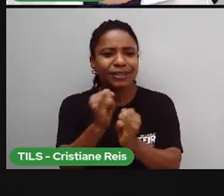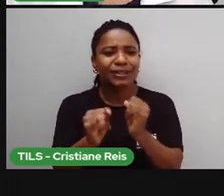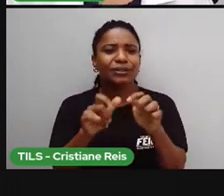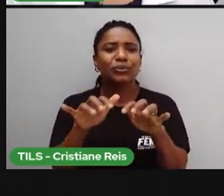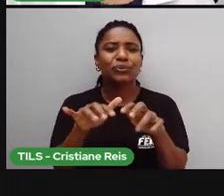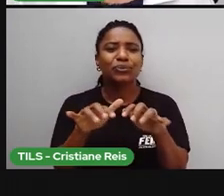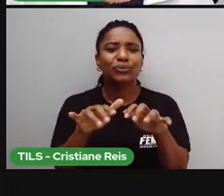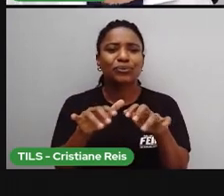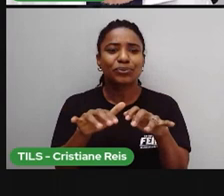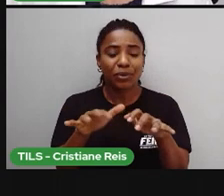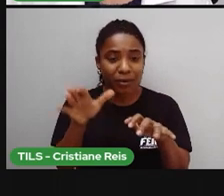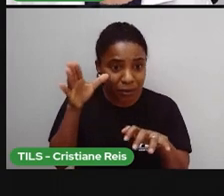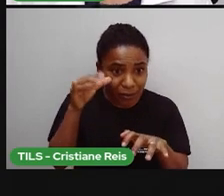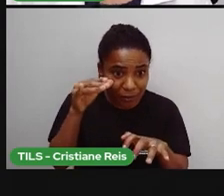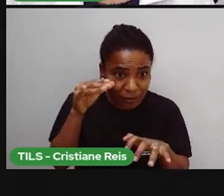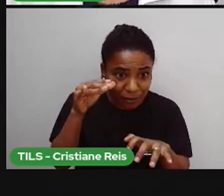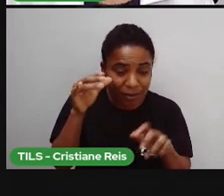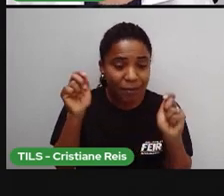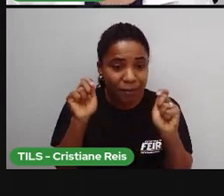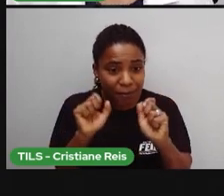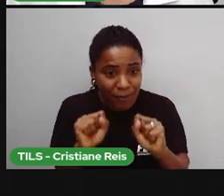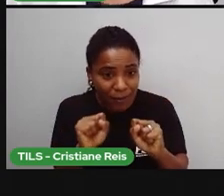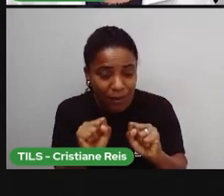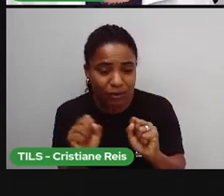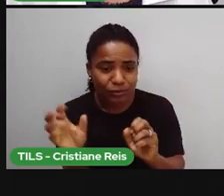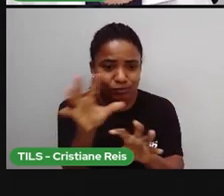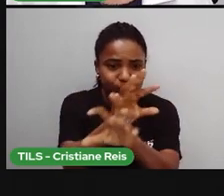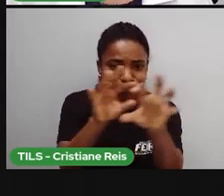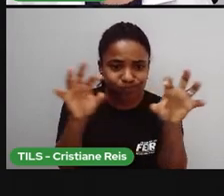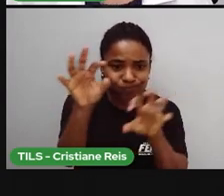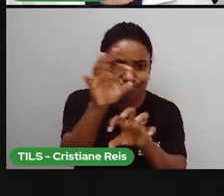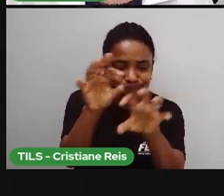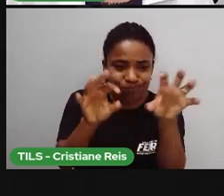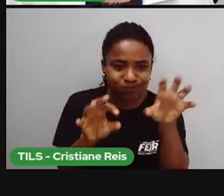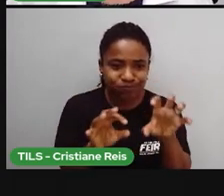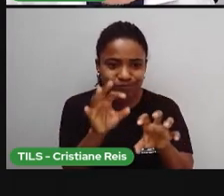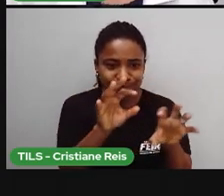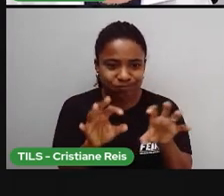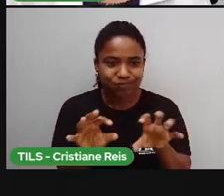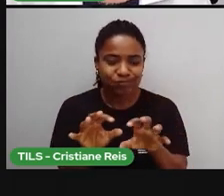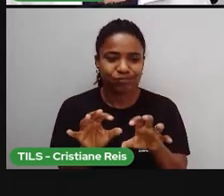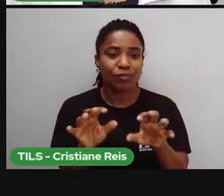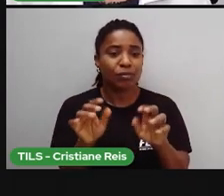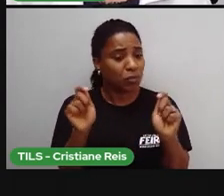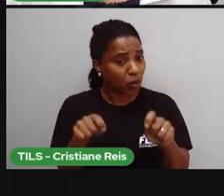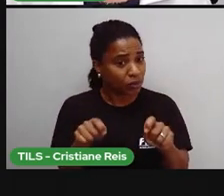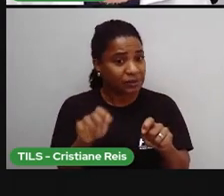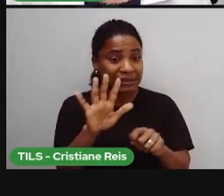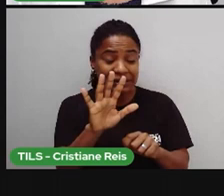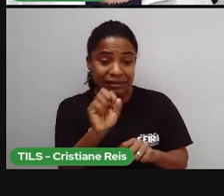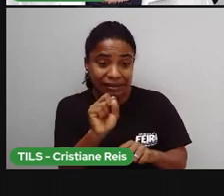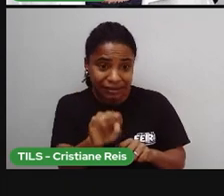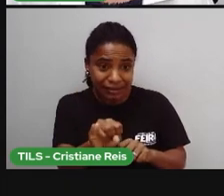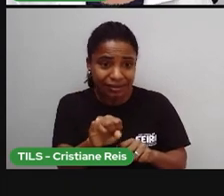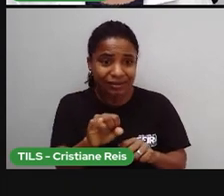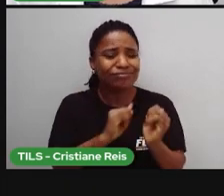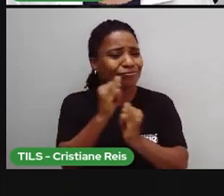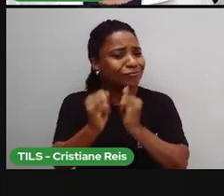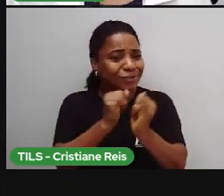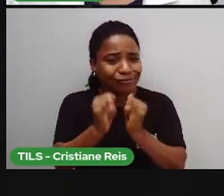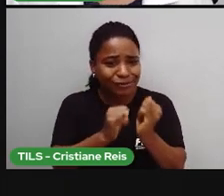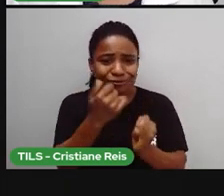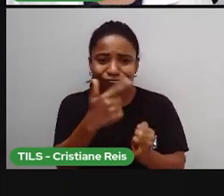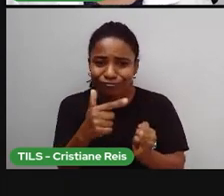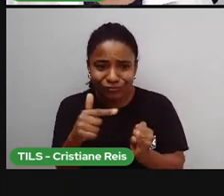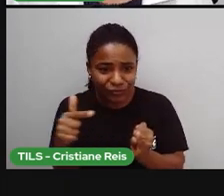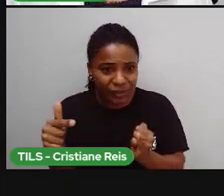para fazer uma colagem, uma montagem de imagens. Caso você não tenha acesso à internet, busque os